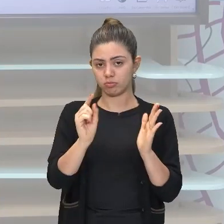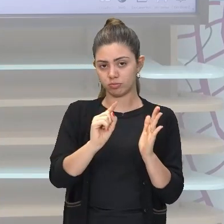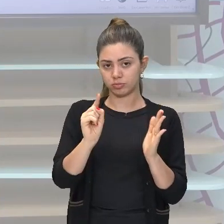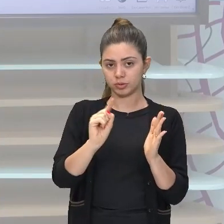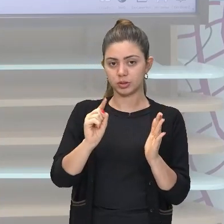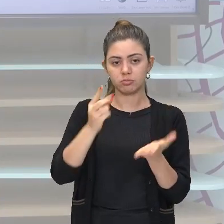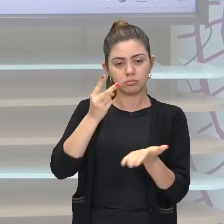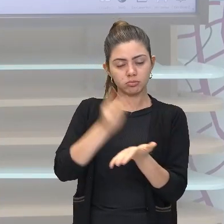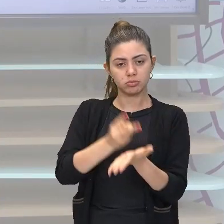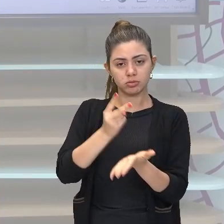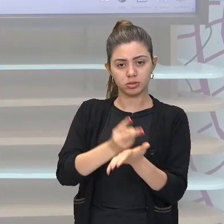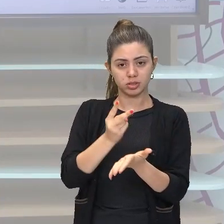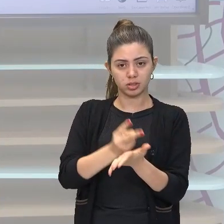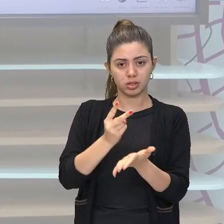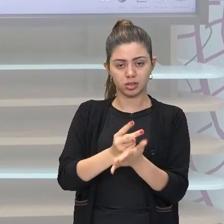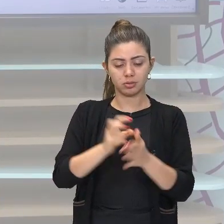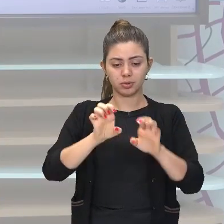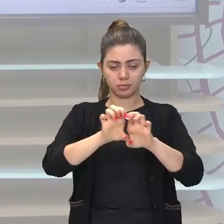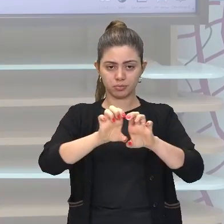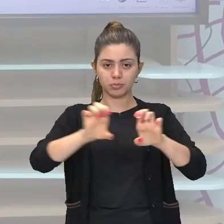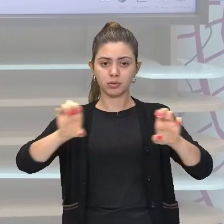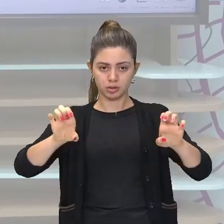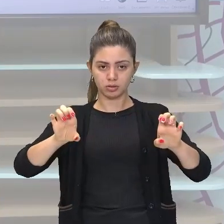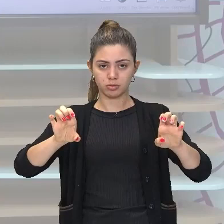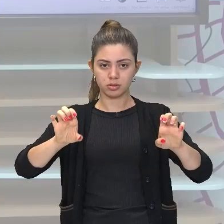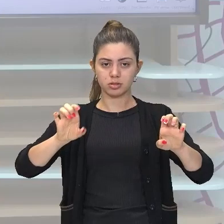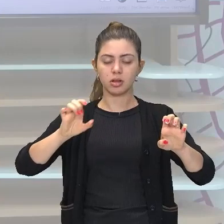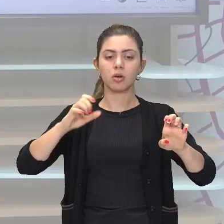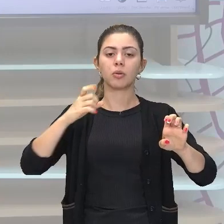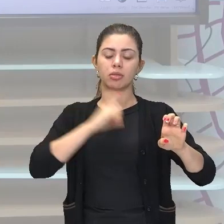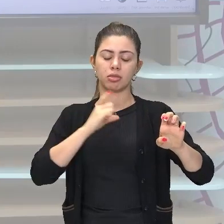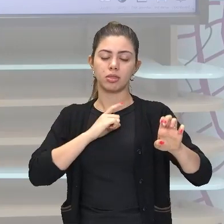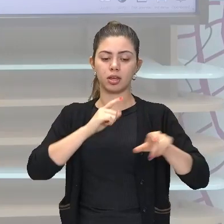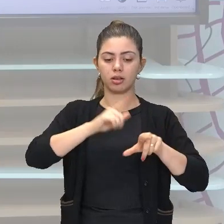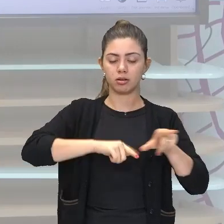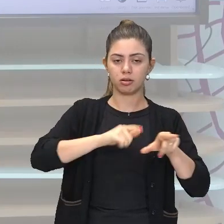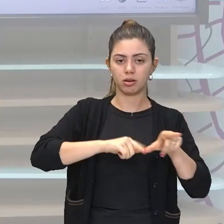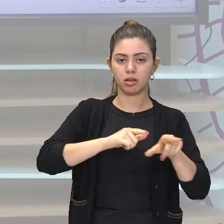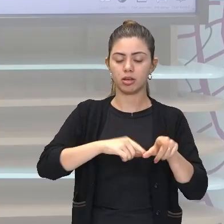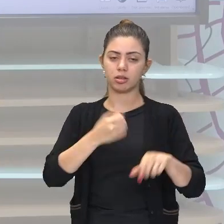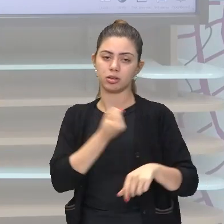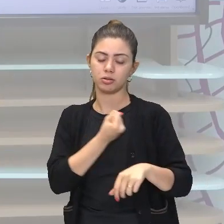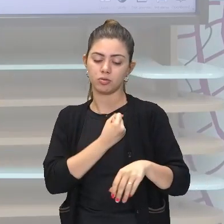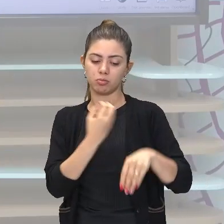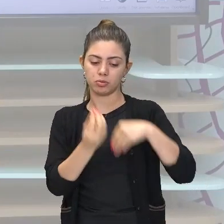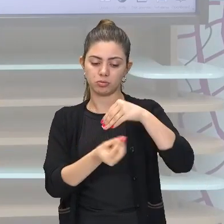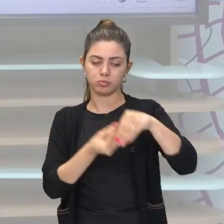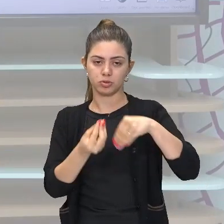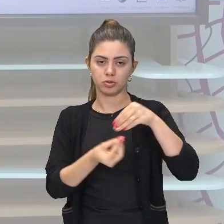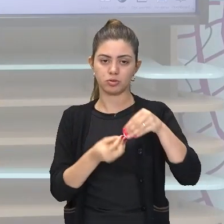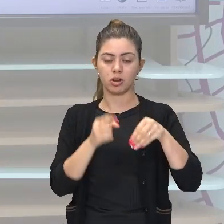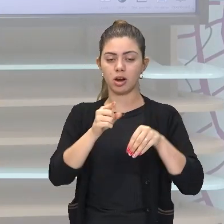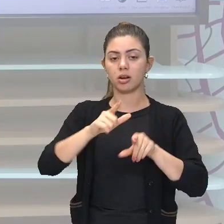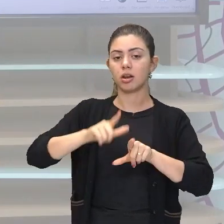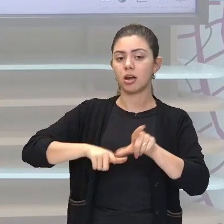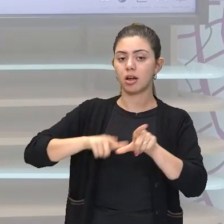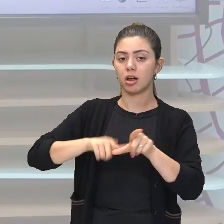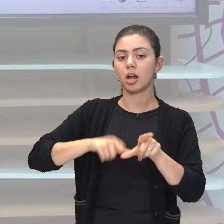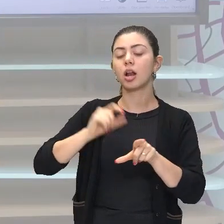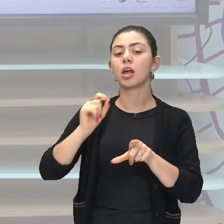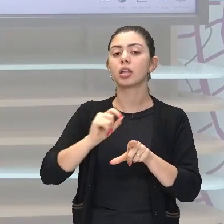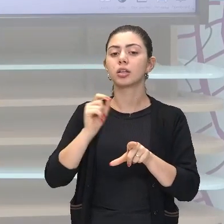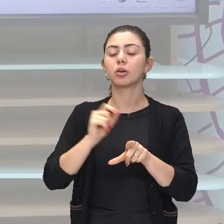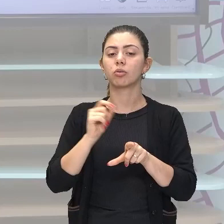na expressão algébrica, que é que envolve números e letras, essas letras, elas vão